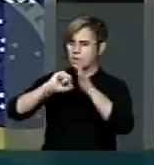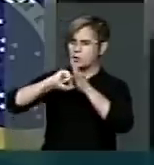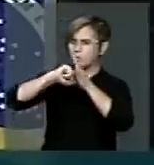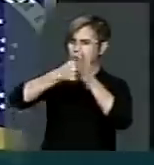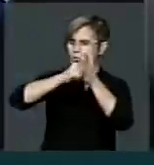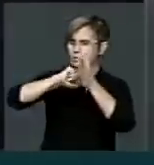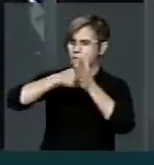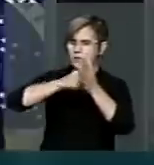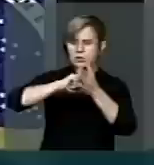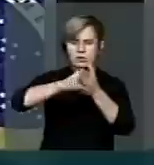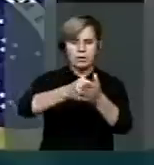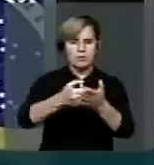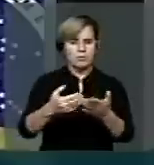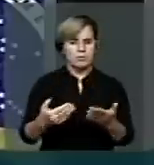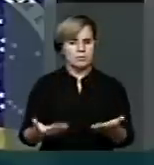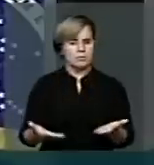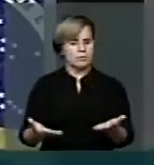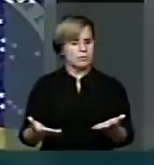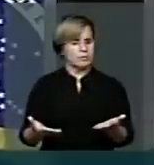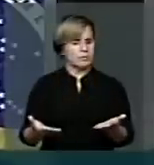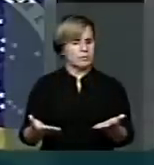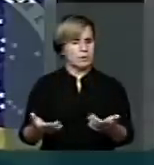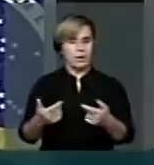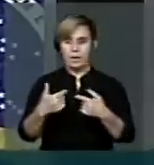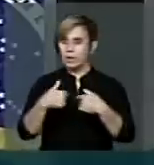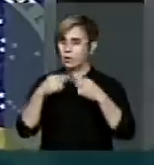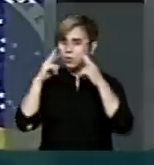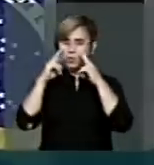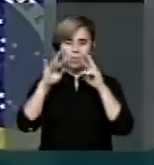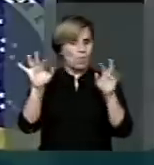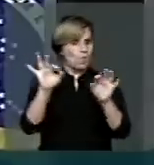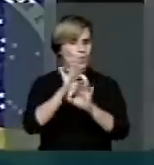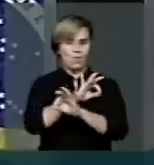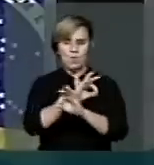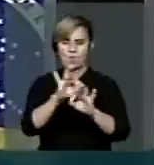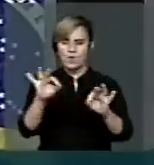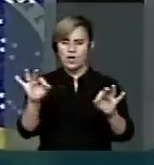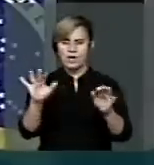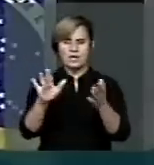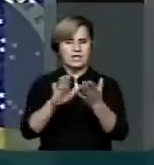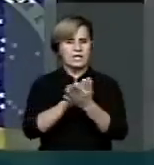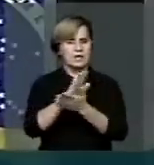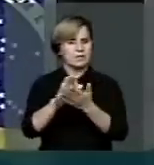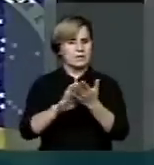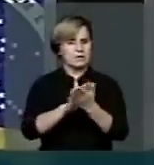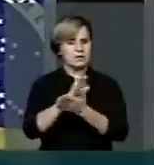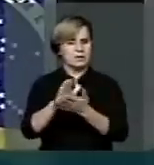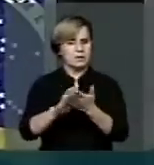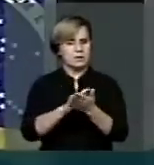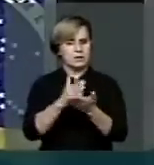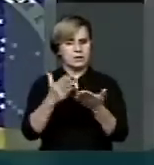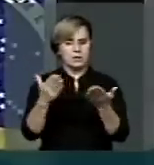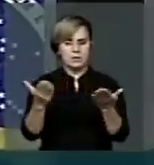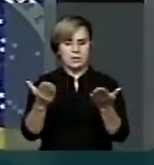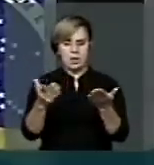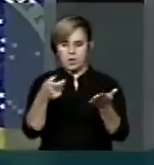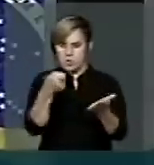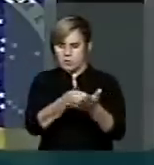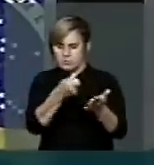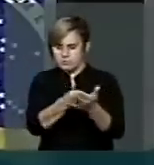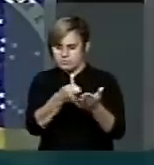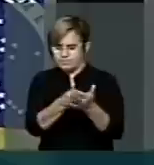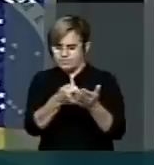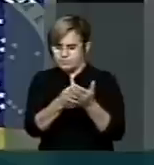instituições. E eu não vi, senhor presidente e senhores deputados, uma ênfase tão